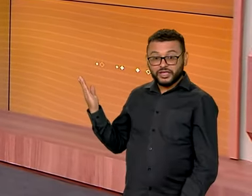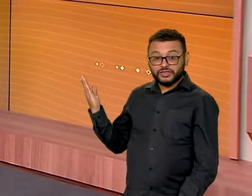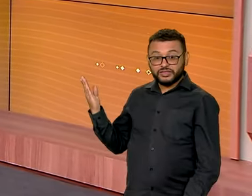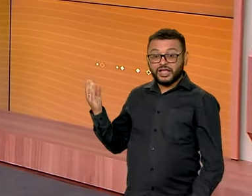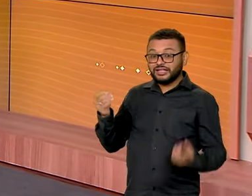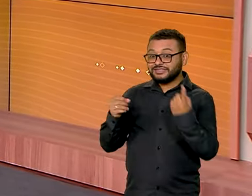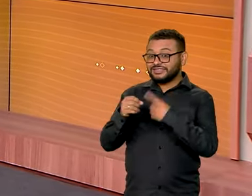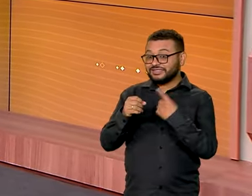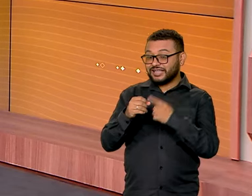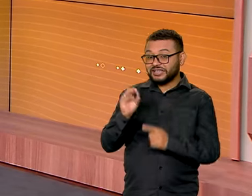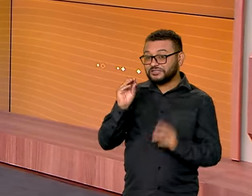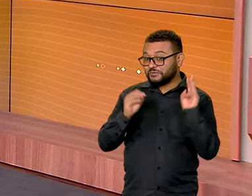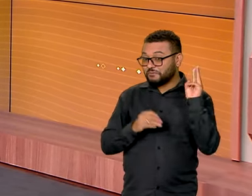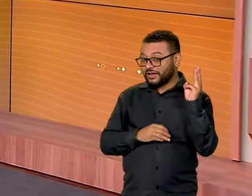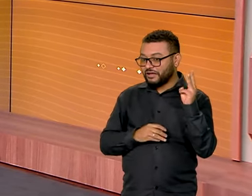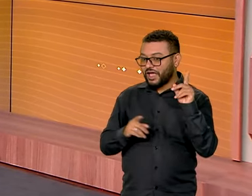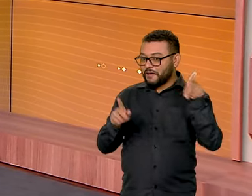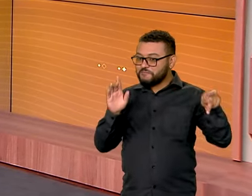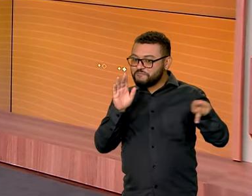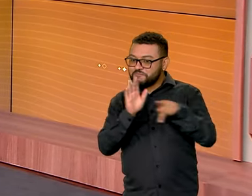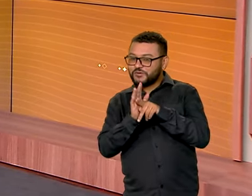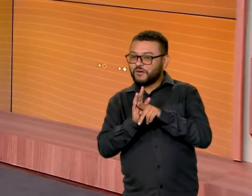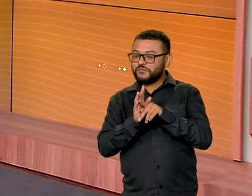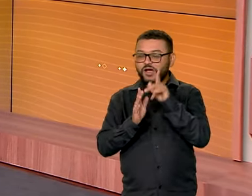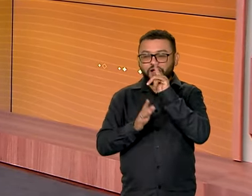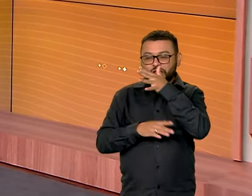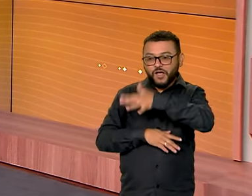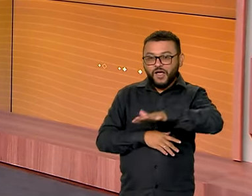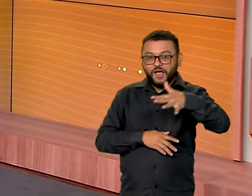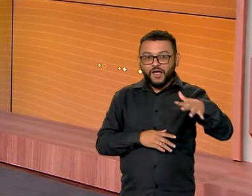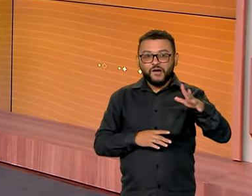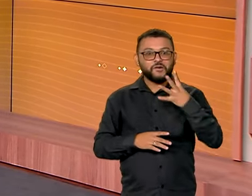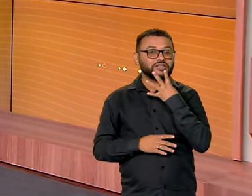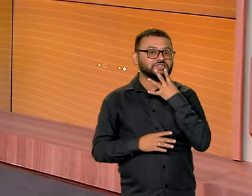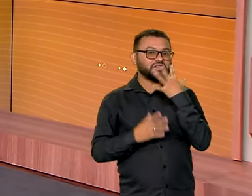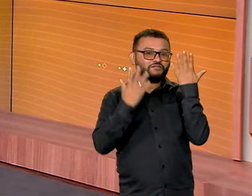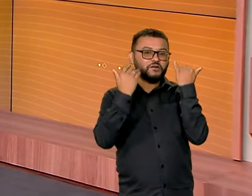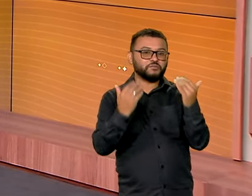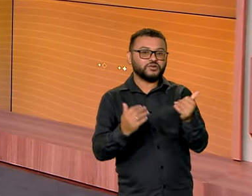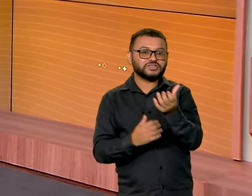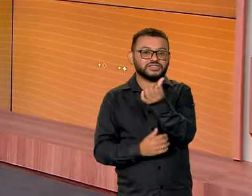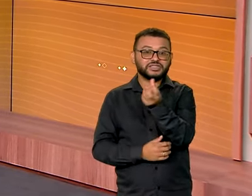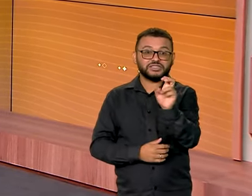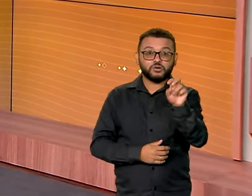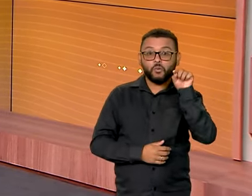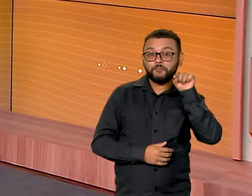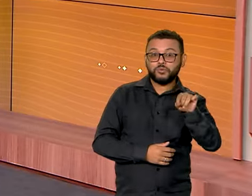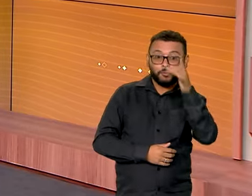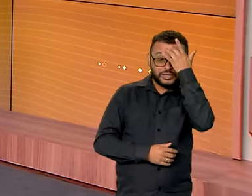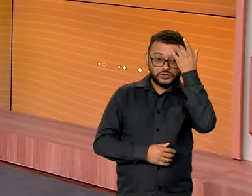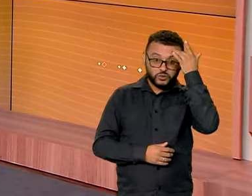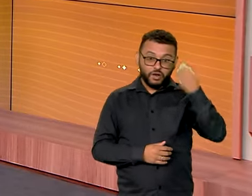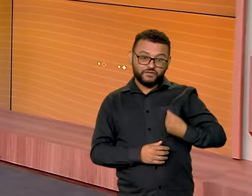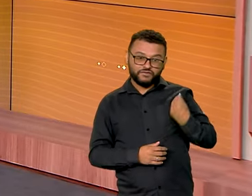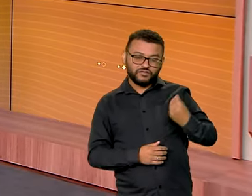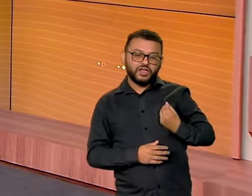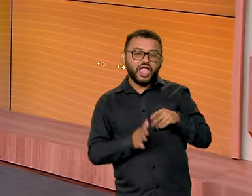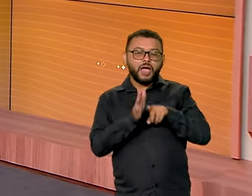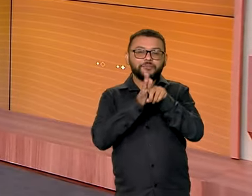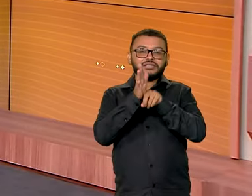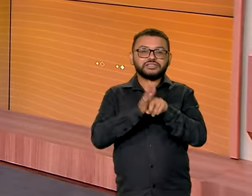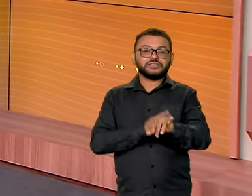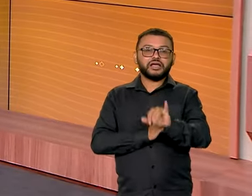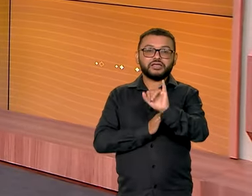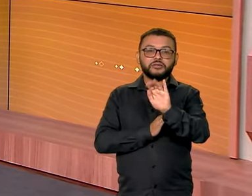conhecida como o portal dos lençóis maranhenses, tem pouco mais de 65 mil habitantes, isso de acordo com o censo